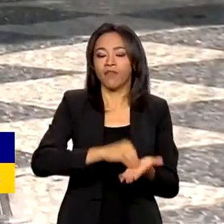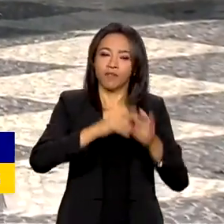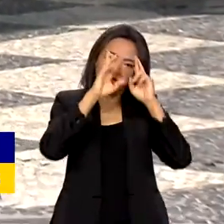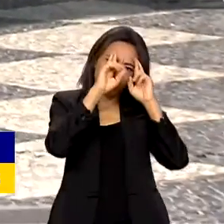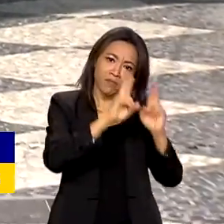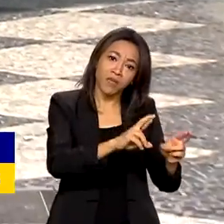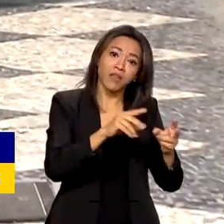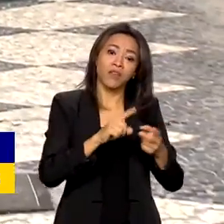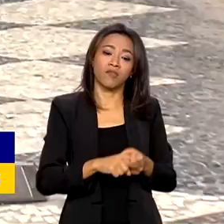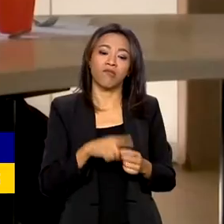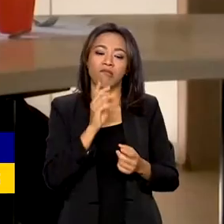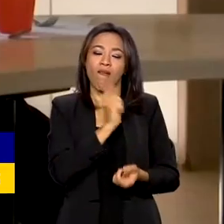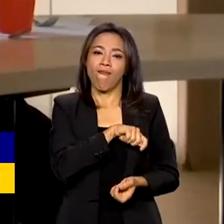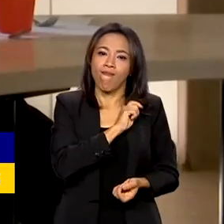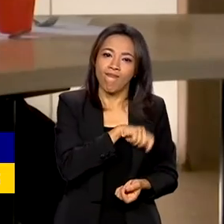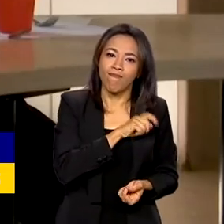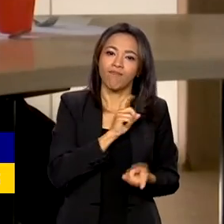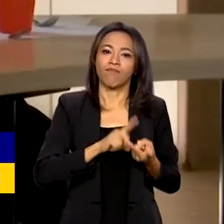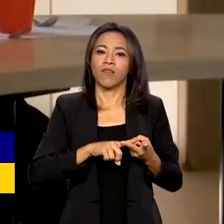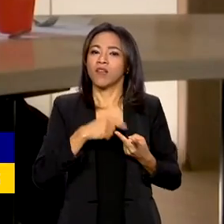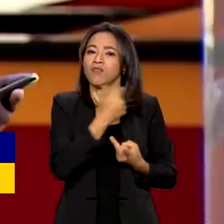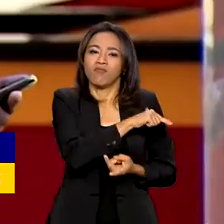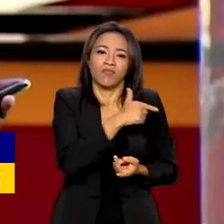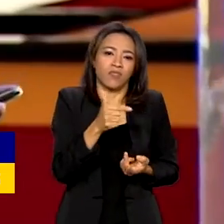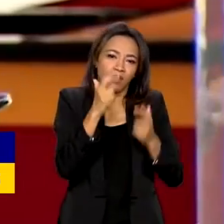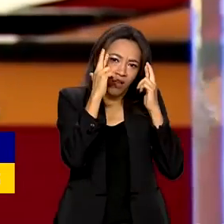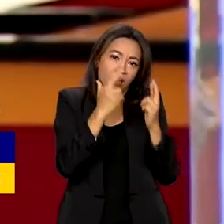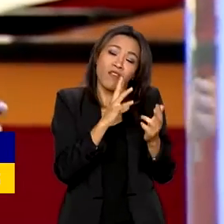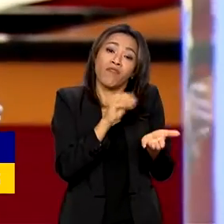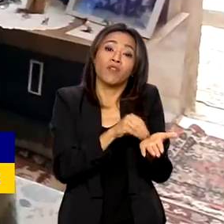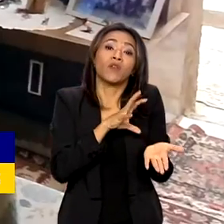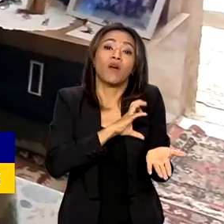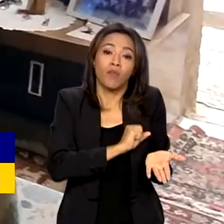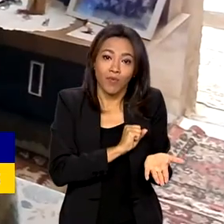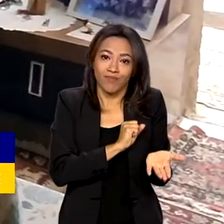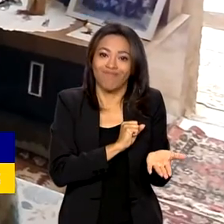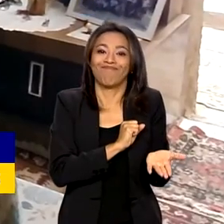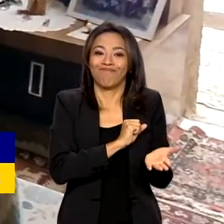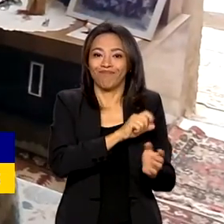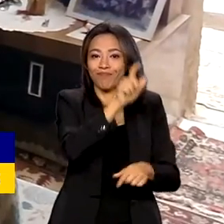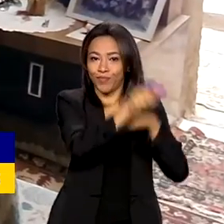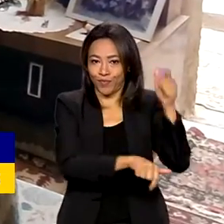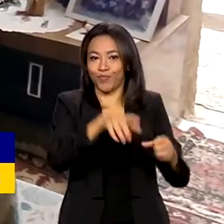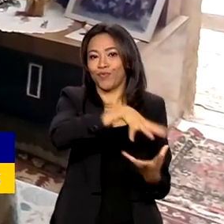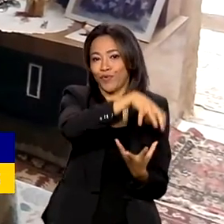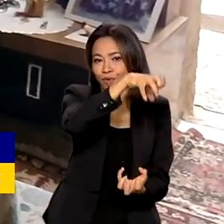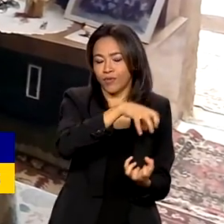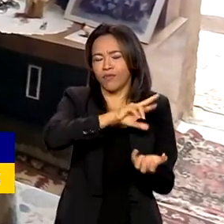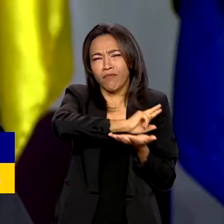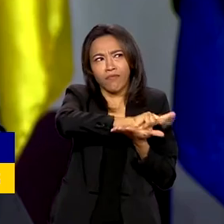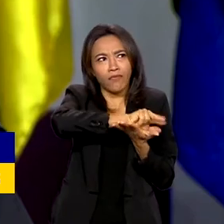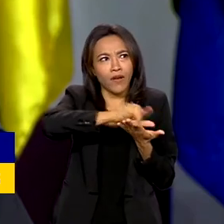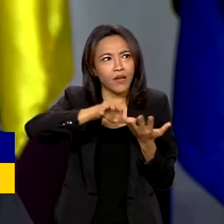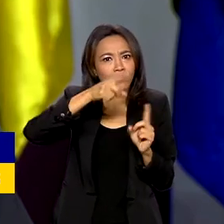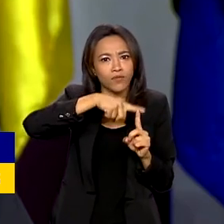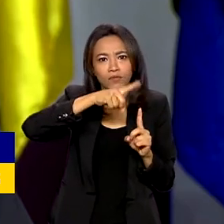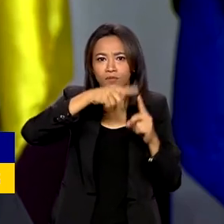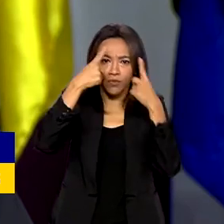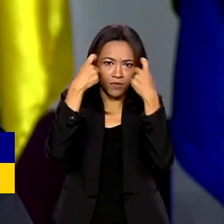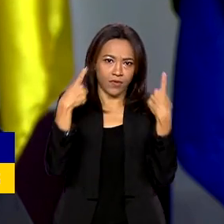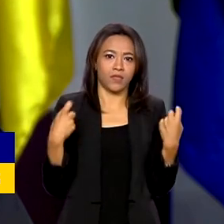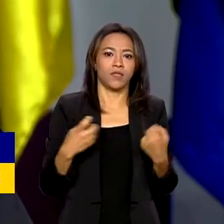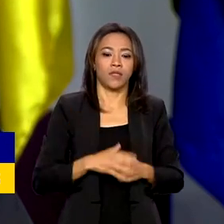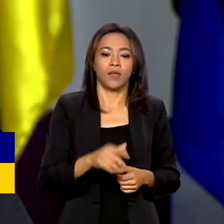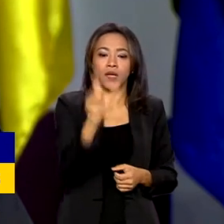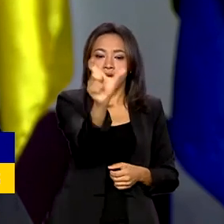Ingratidão, perversidade, desrespeito e falta de amor. Muitas são as formas de violência. A violência ligada